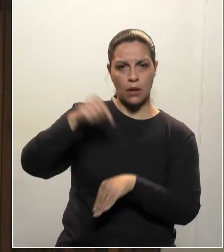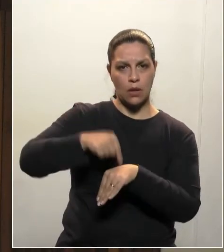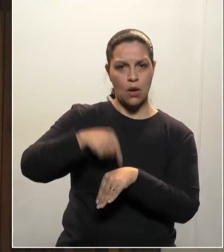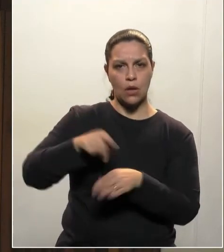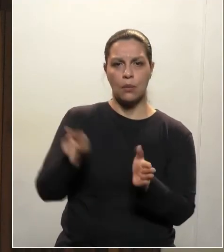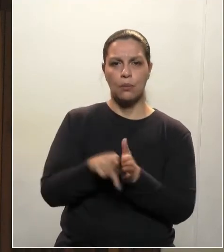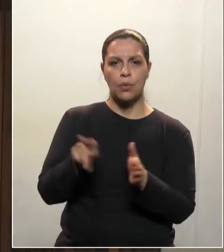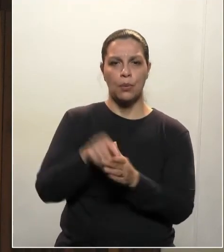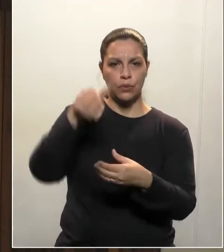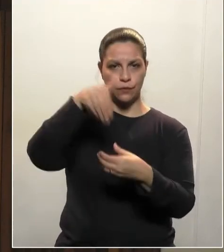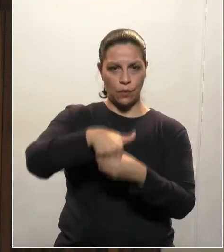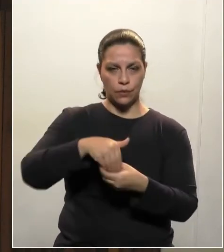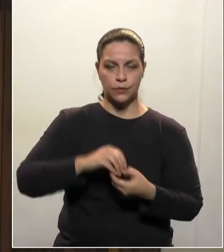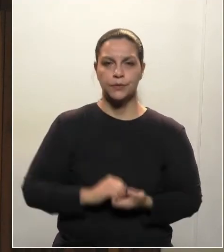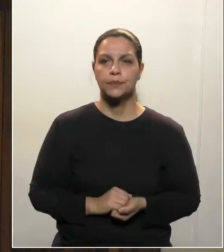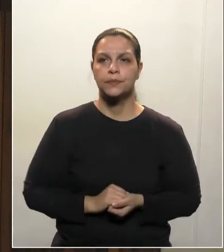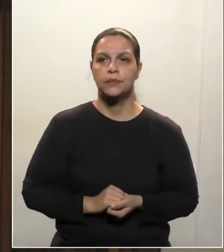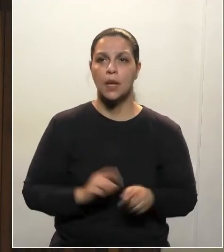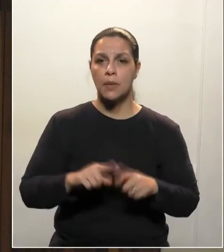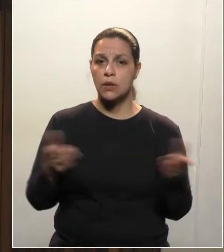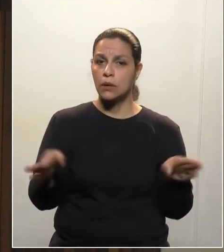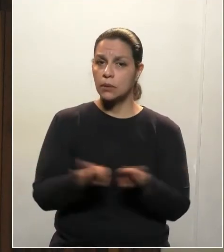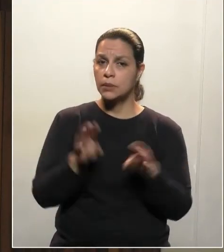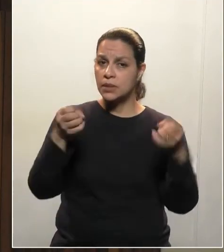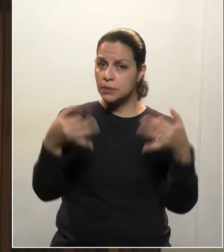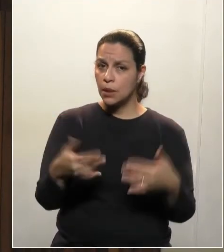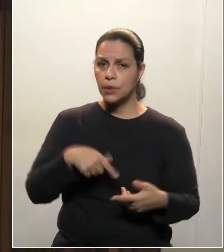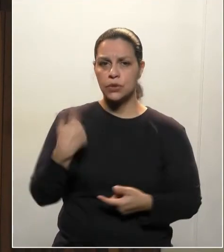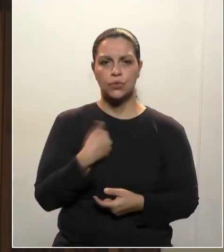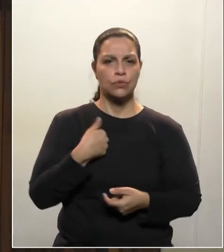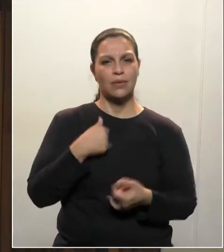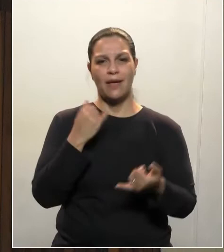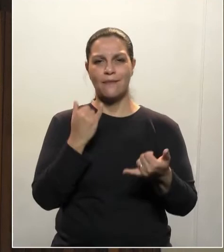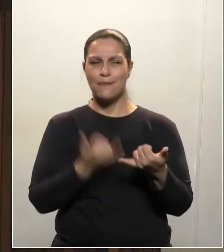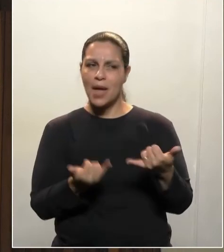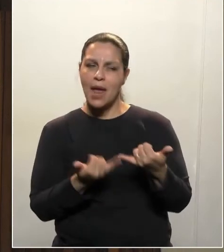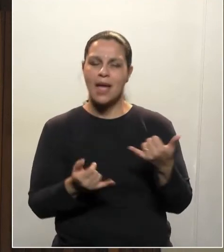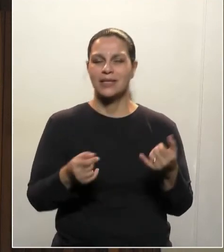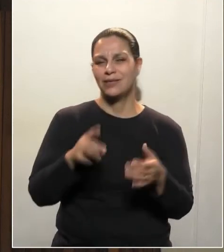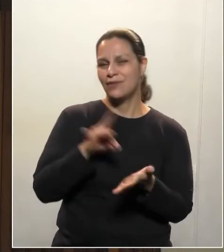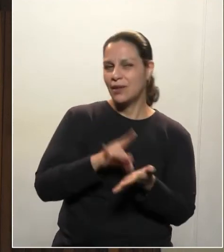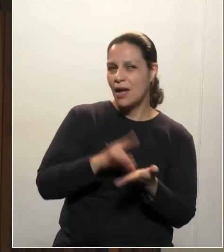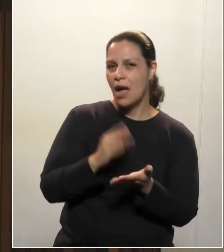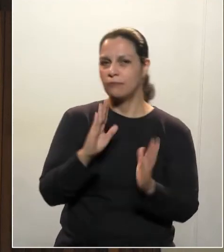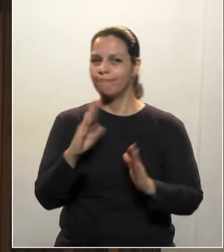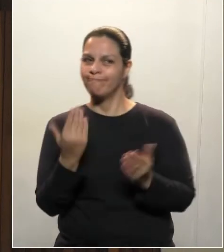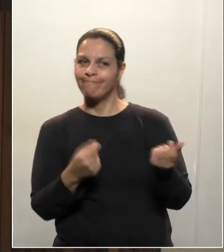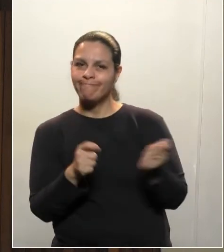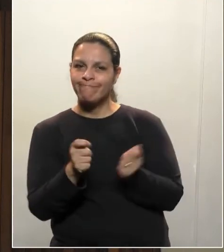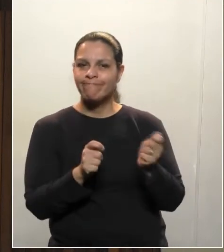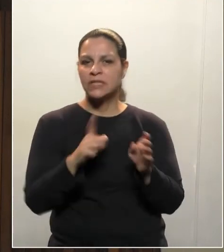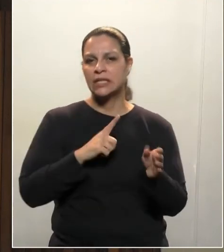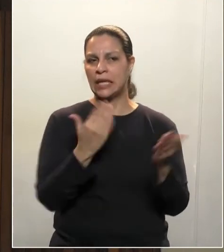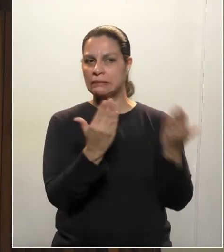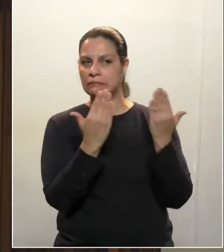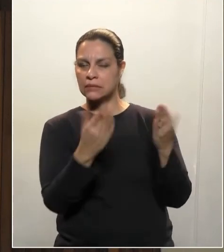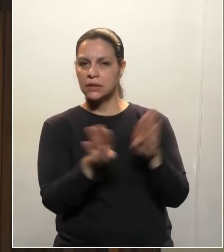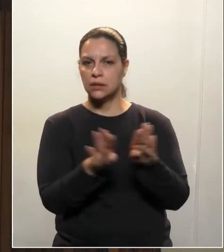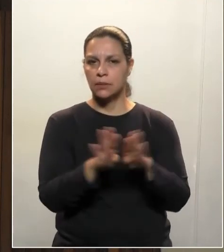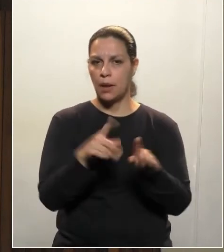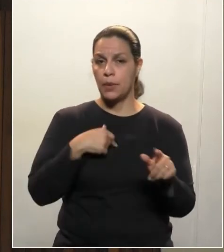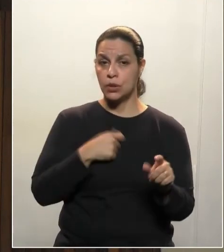posteriormente, no momento da votação, mas apenas para explicar para que não hajam meias verdades e que não se distorçam, o objetivo